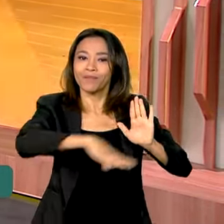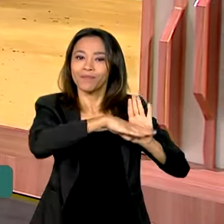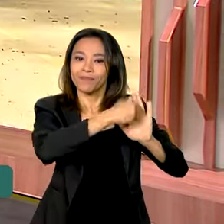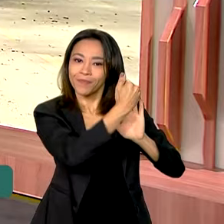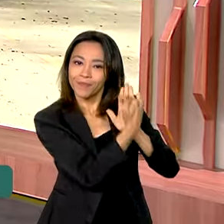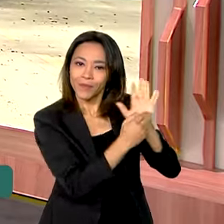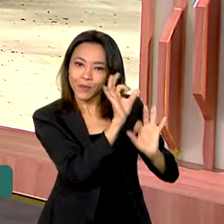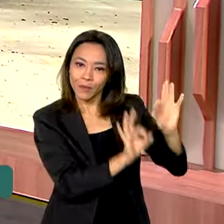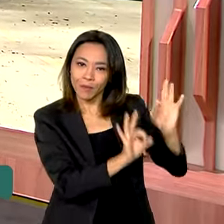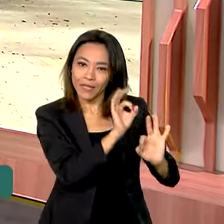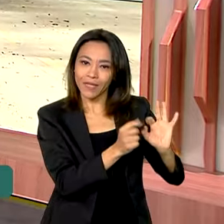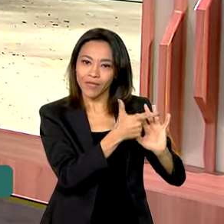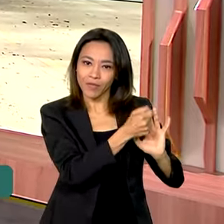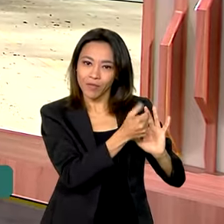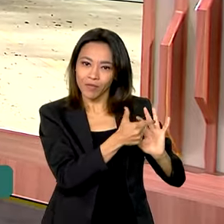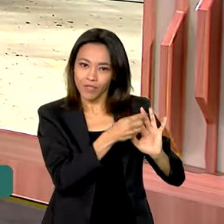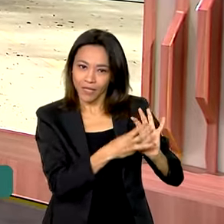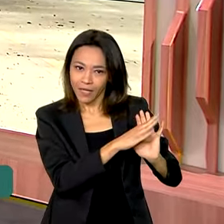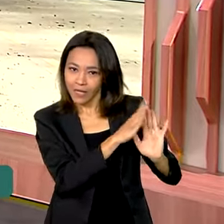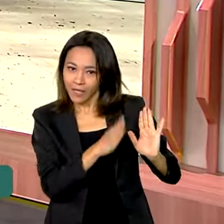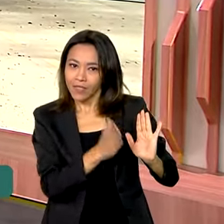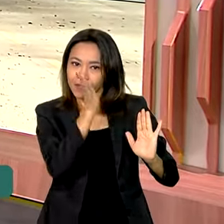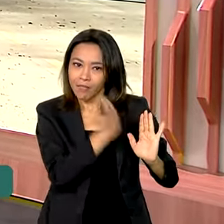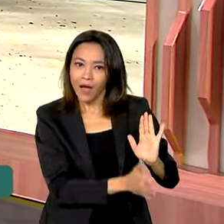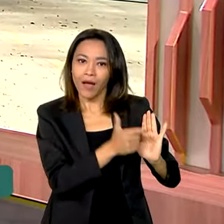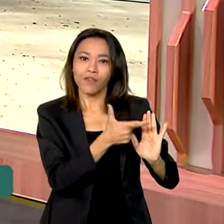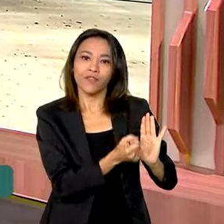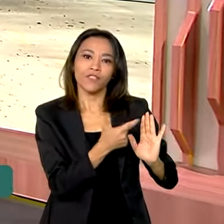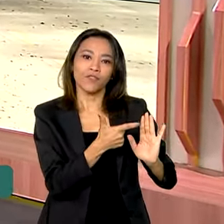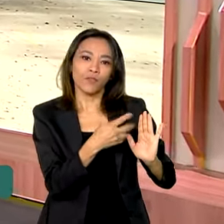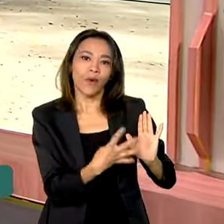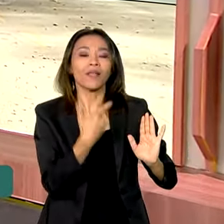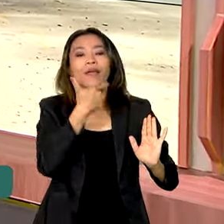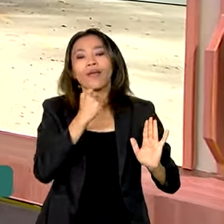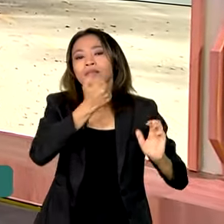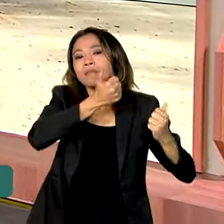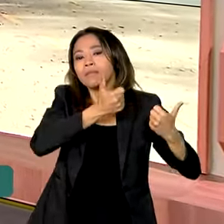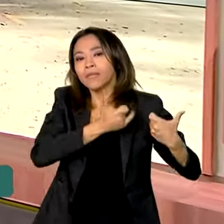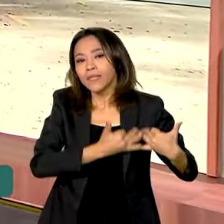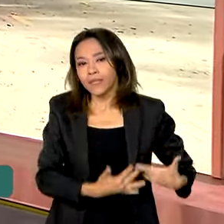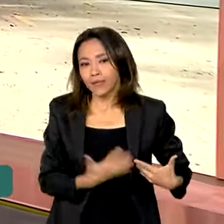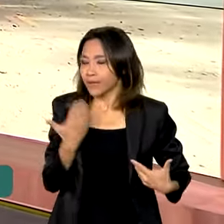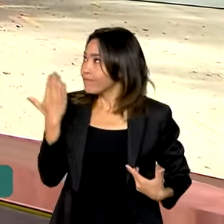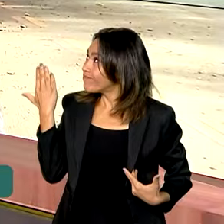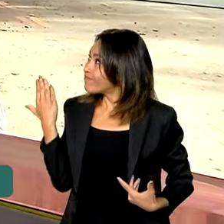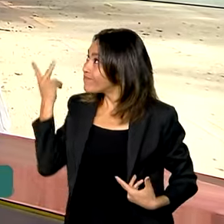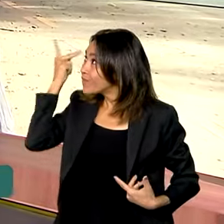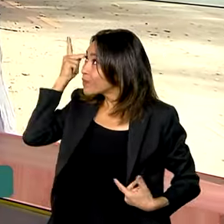-2024. Quem tem mais detalhes é o repórter Dimas Soldi, que está em São Paulo. Bom dia, Dimas.